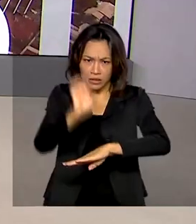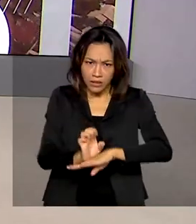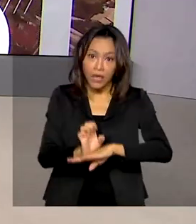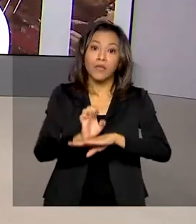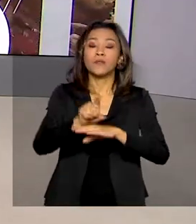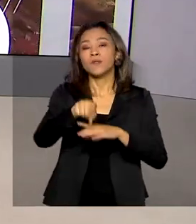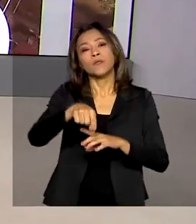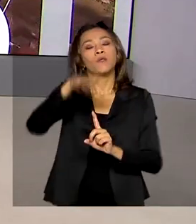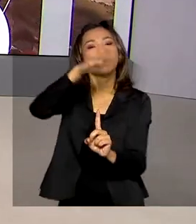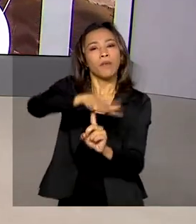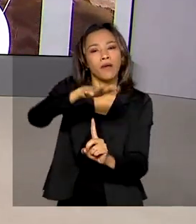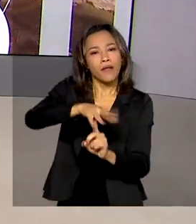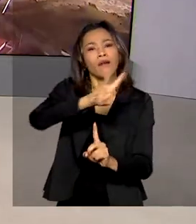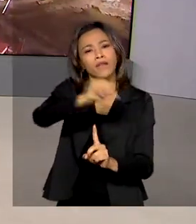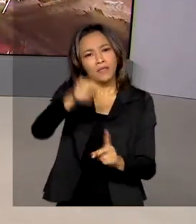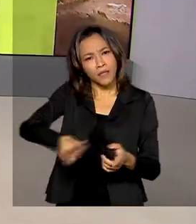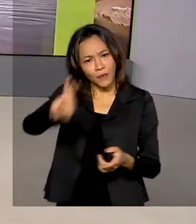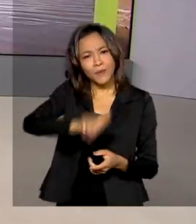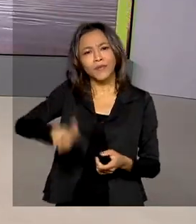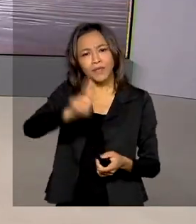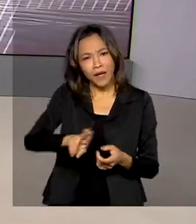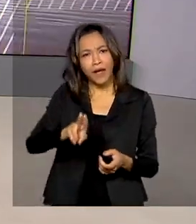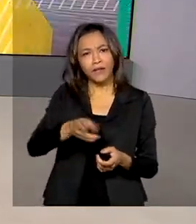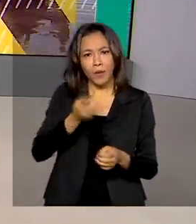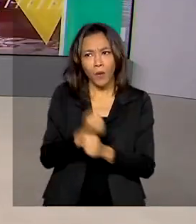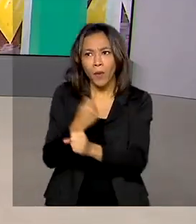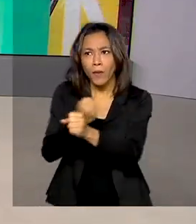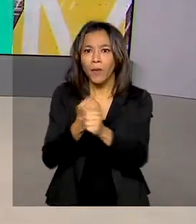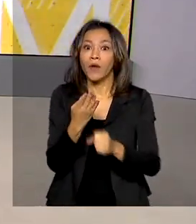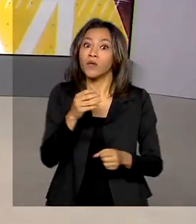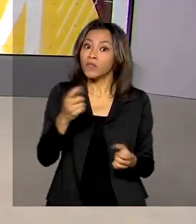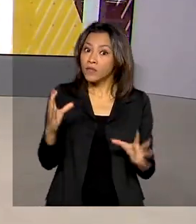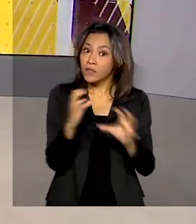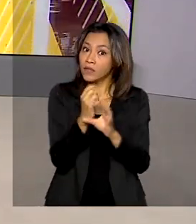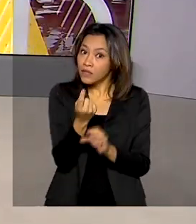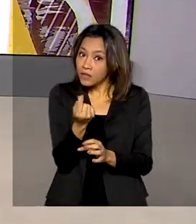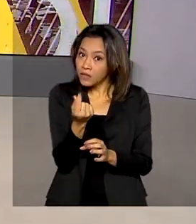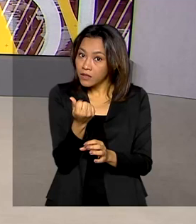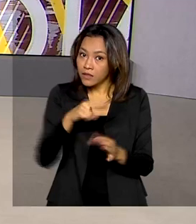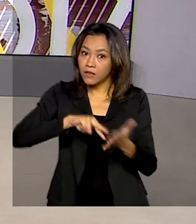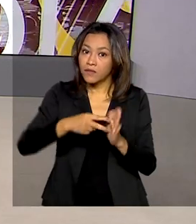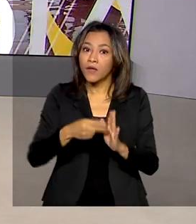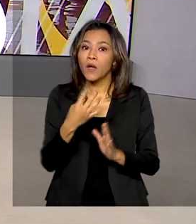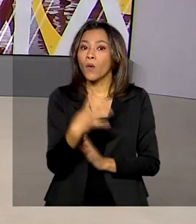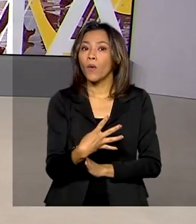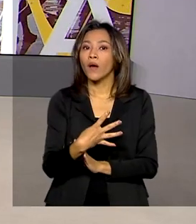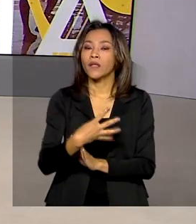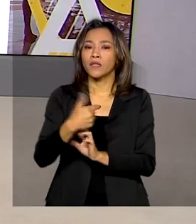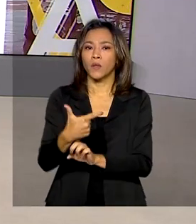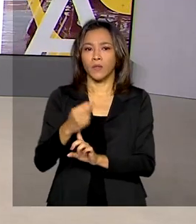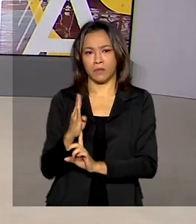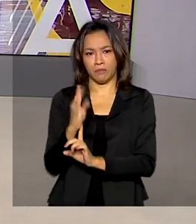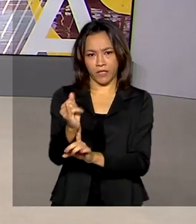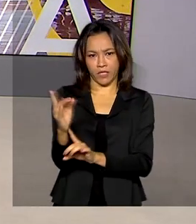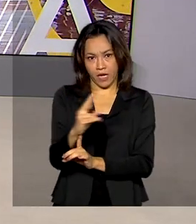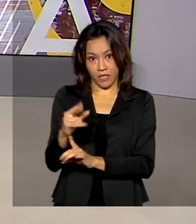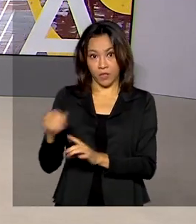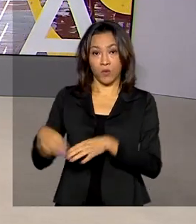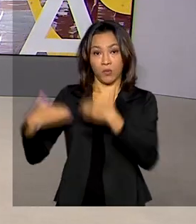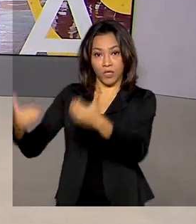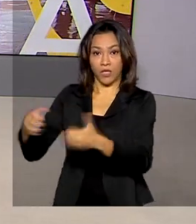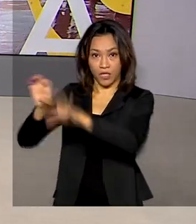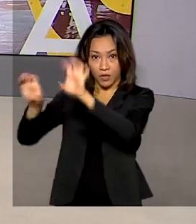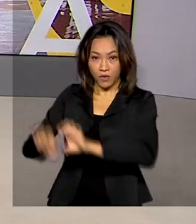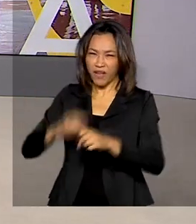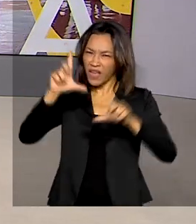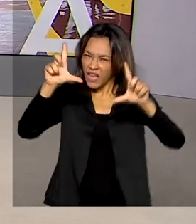aplicado nas próprias vias, o que equivale a 42 bilhões de reais. Segundo o ministro da Infraestrutura, a medida vai reduzir os